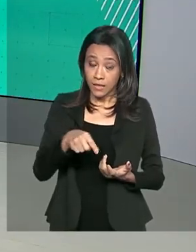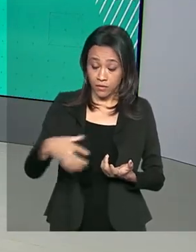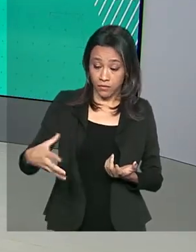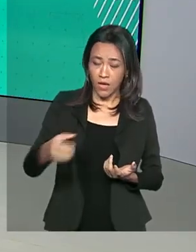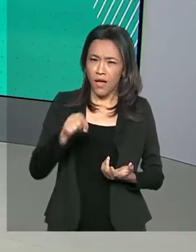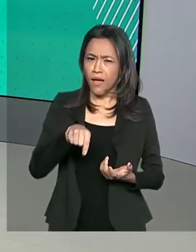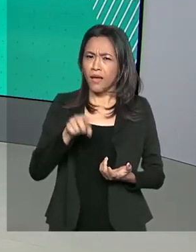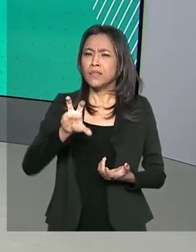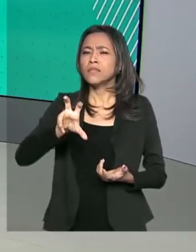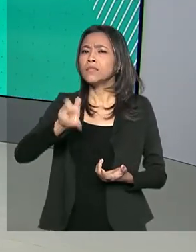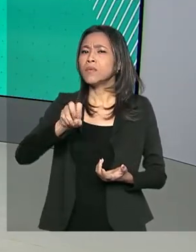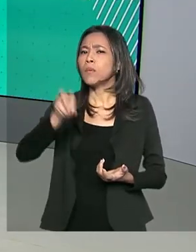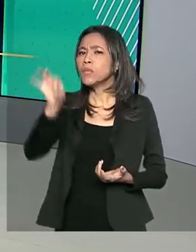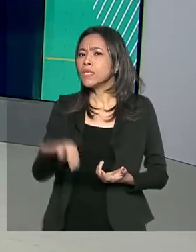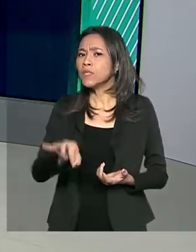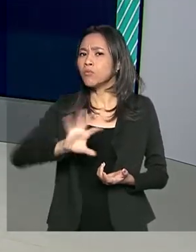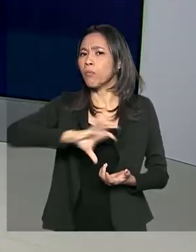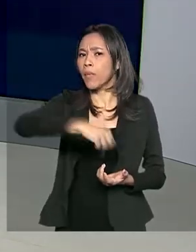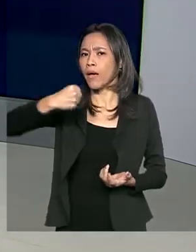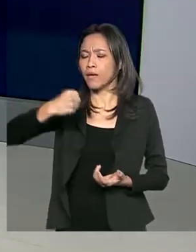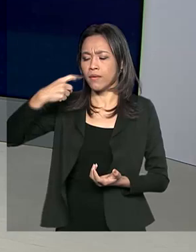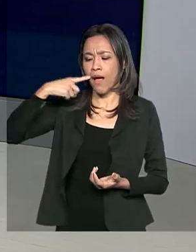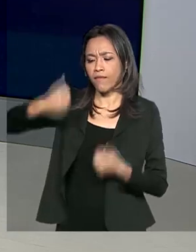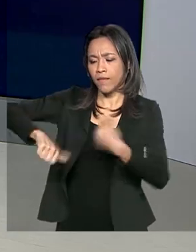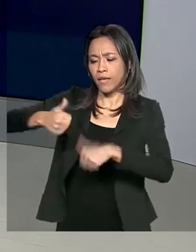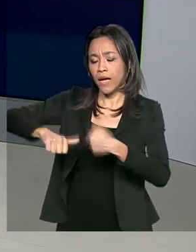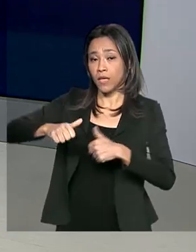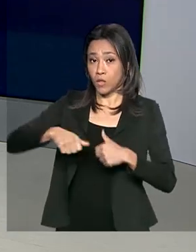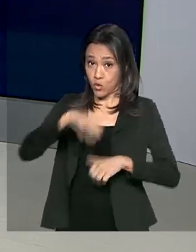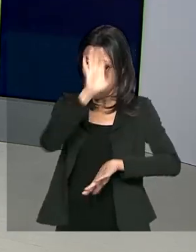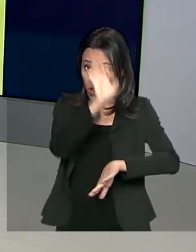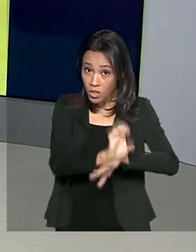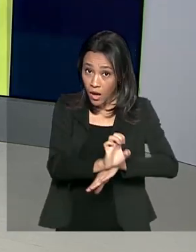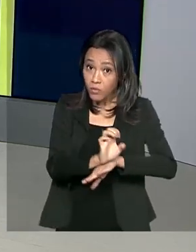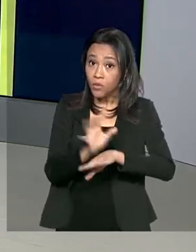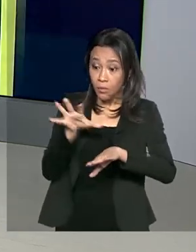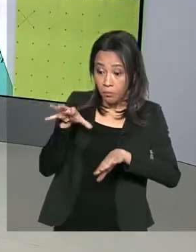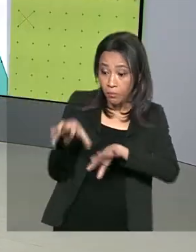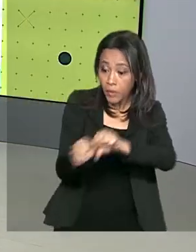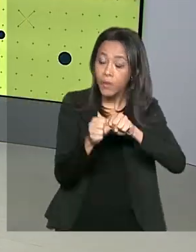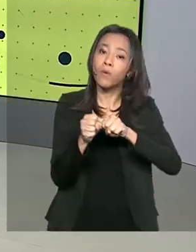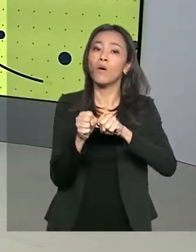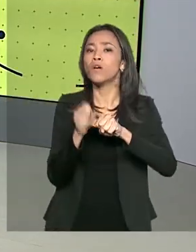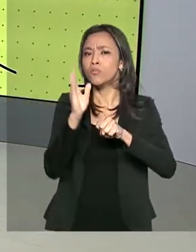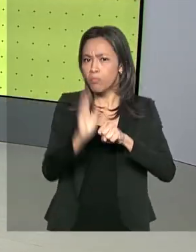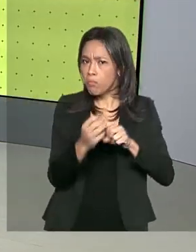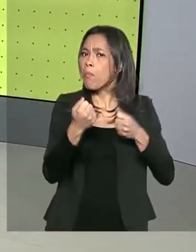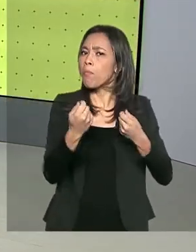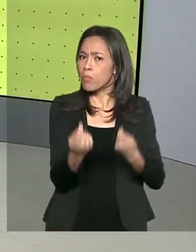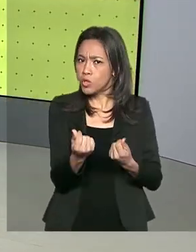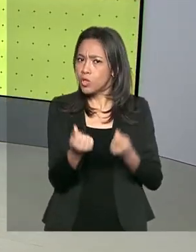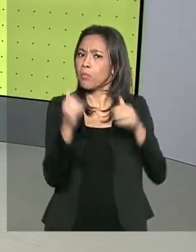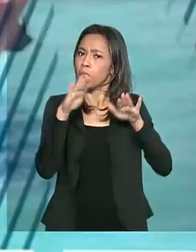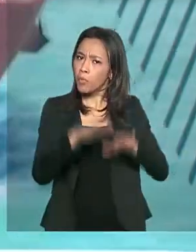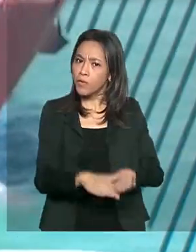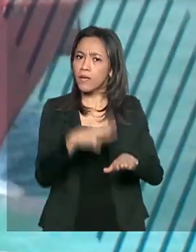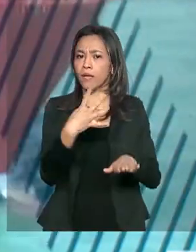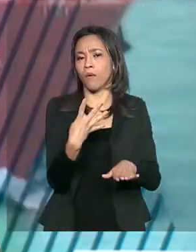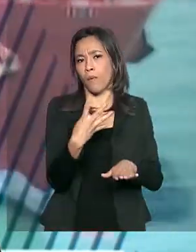50% do valor avaliado e o estado que aprendeu o bem pode ficar com até 40% do recurso.